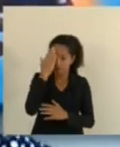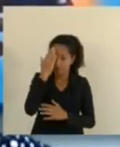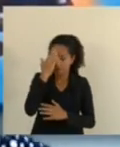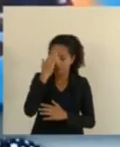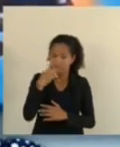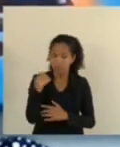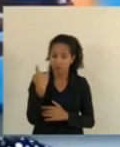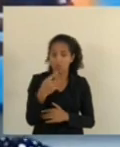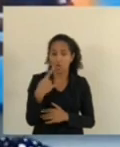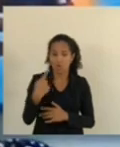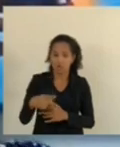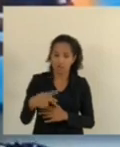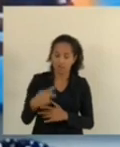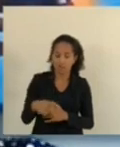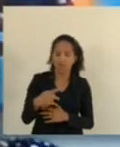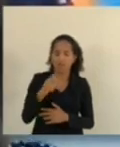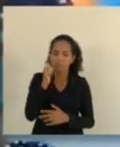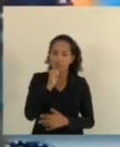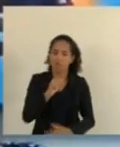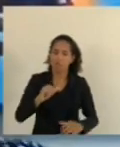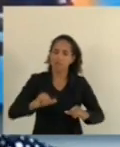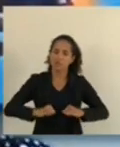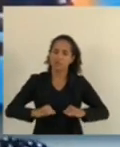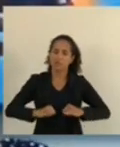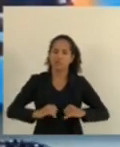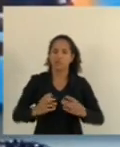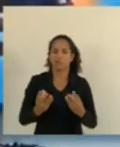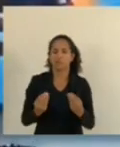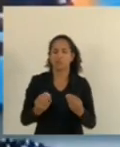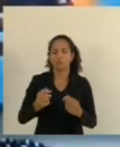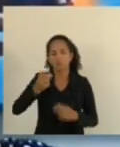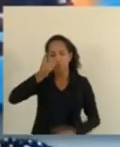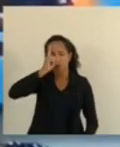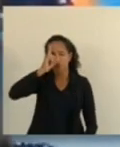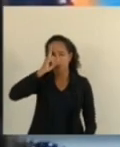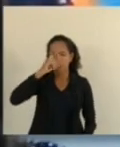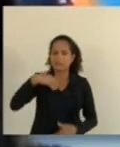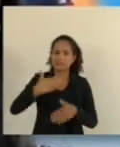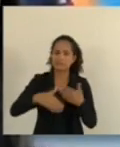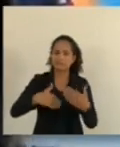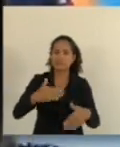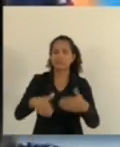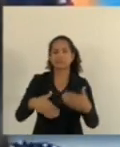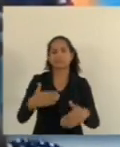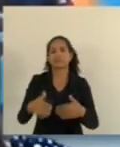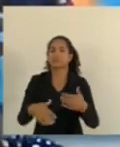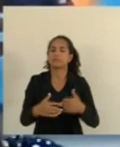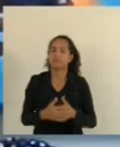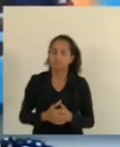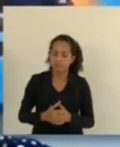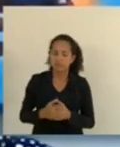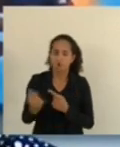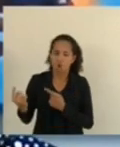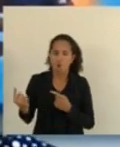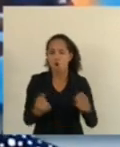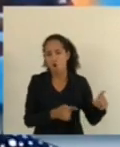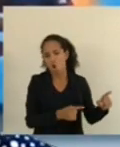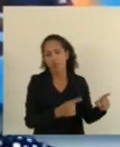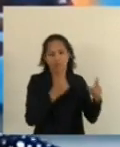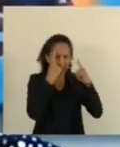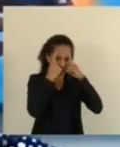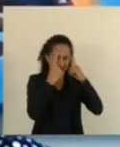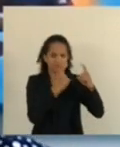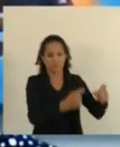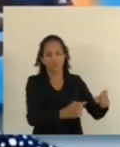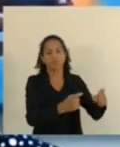nós, né, sabemos avalumar a cada dia o nível de crimes contra as mulheres do Estado. Em